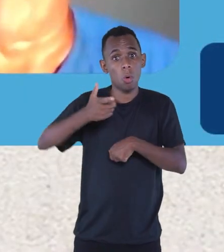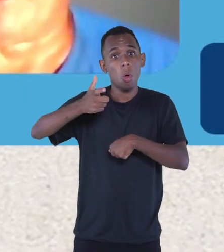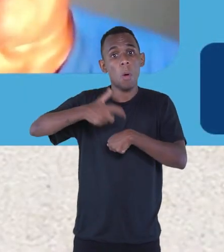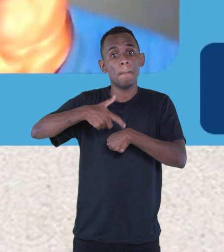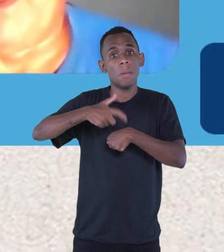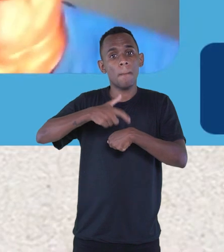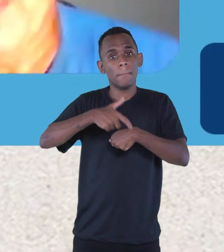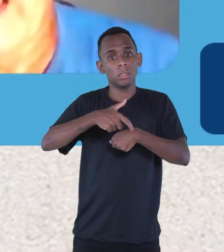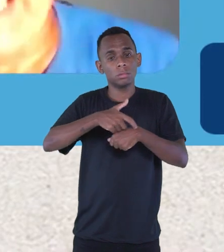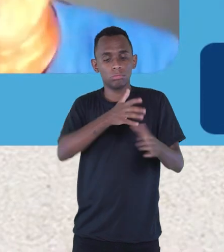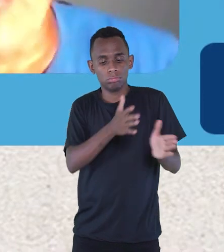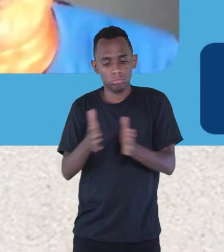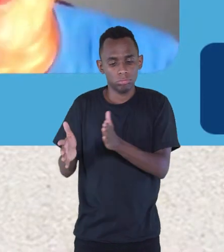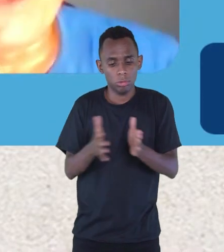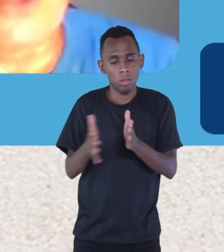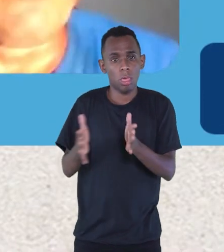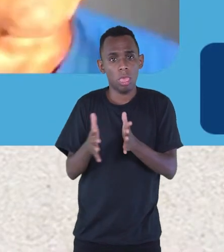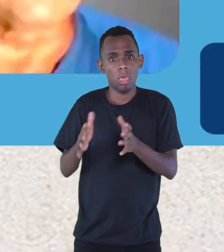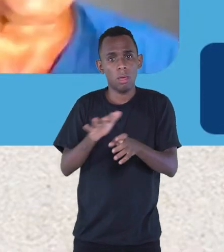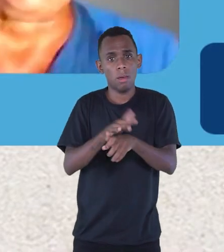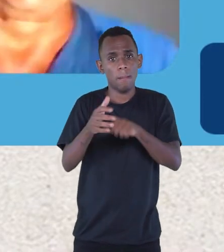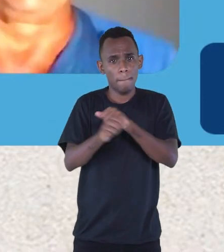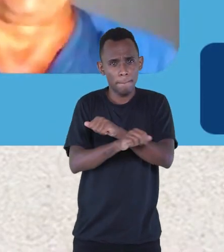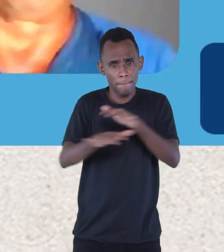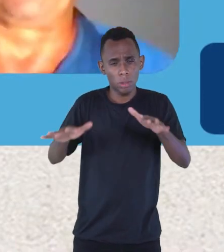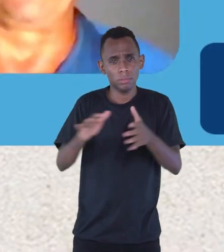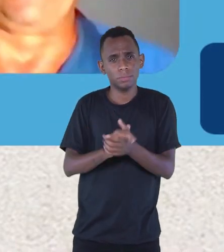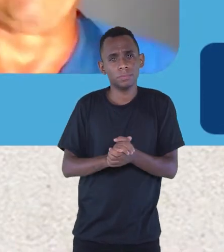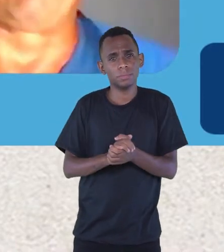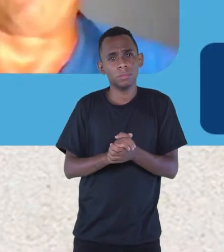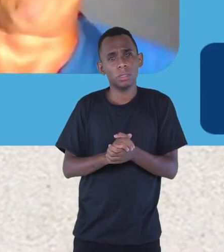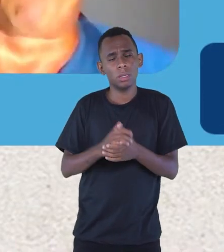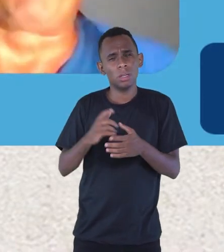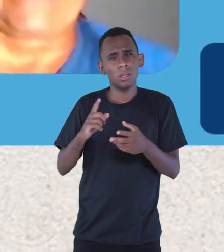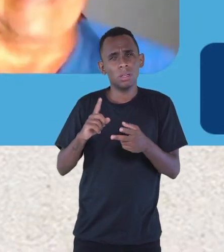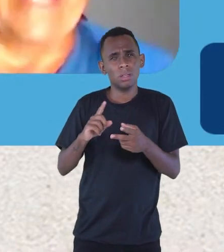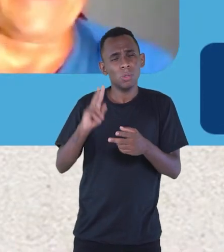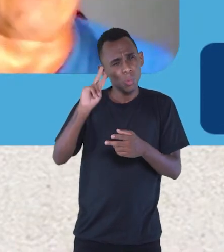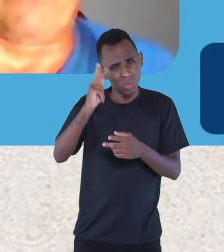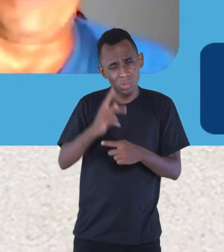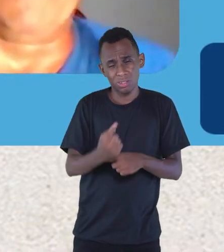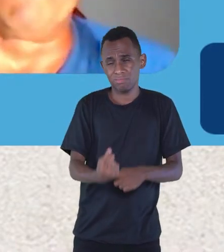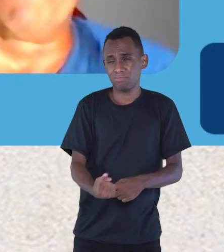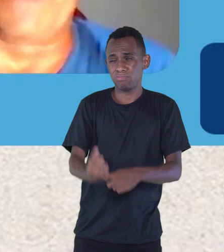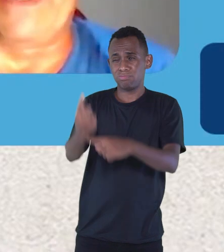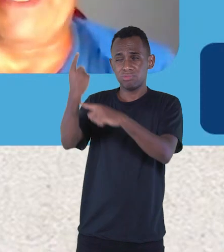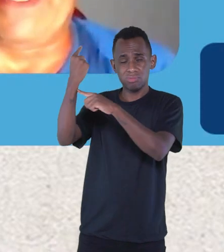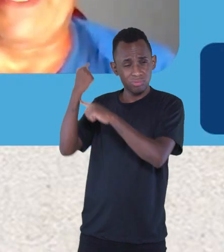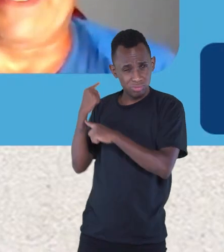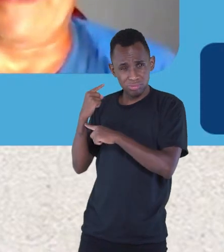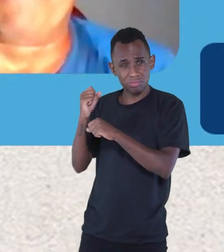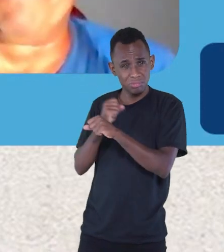pandemia. Tato Tatu é uma história muito antiga, né? Ela foi publicada agora